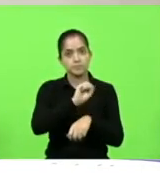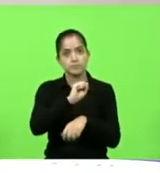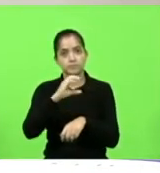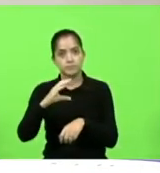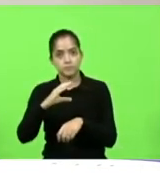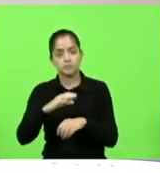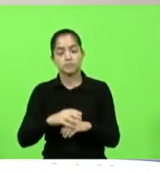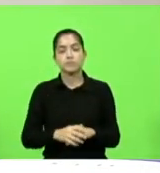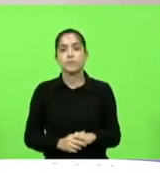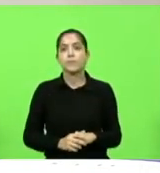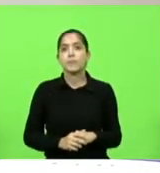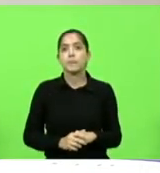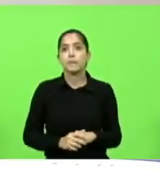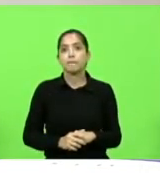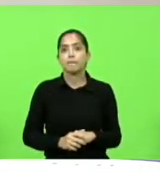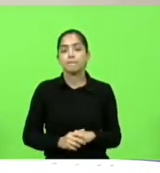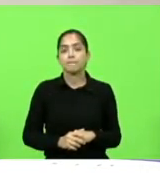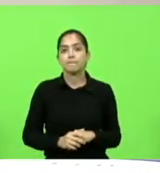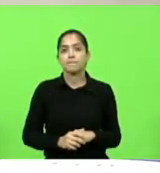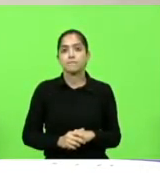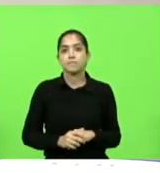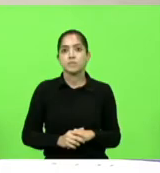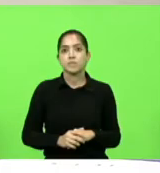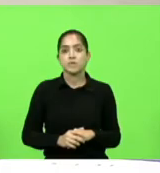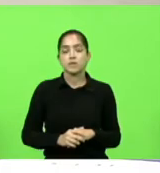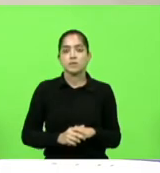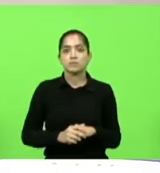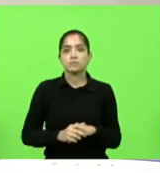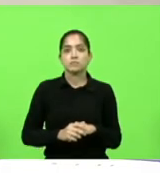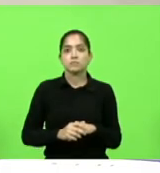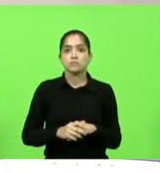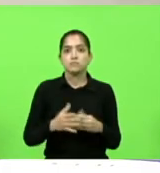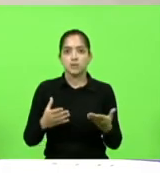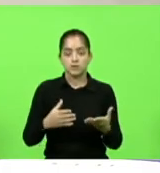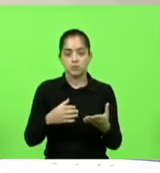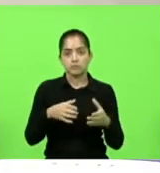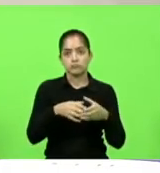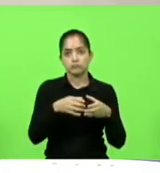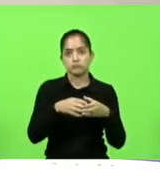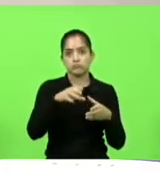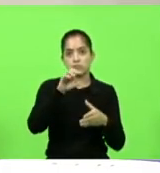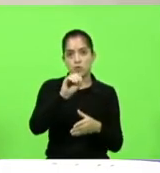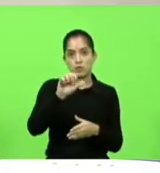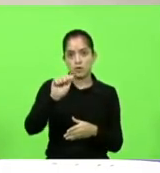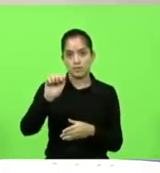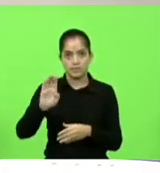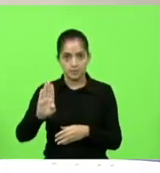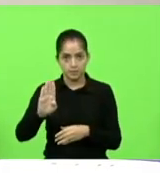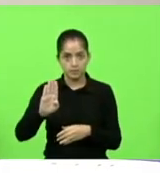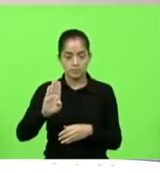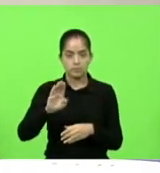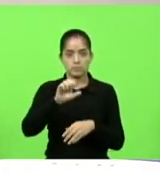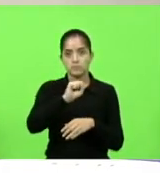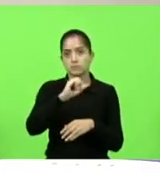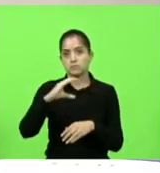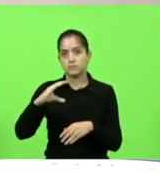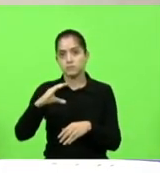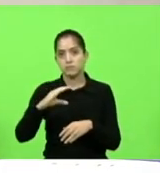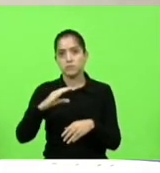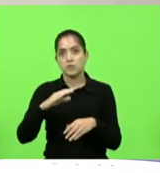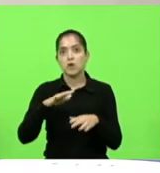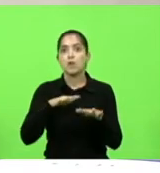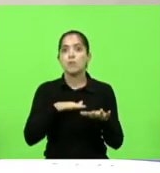FECONTESC, Ordem dos Advogados do Brasil de Santa Catarina, OAB, Movimento Nacional